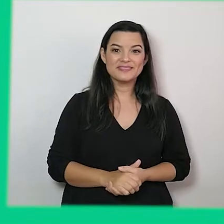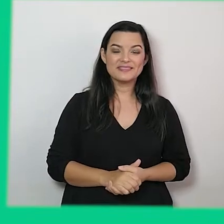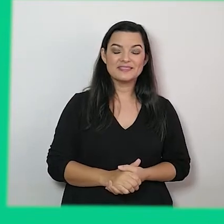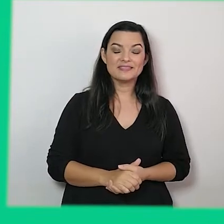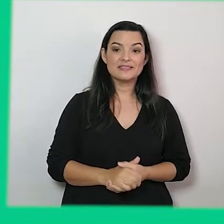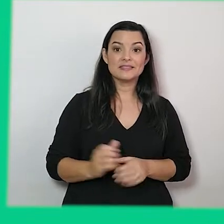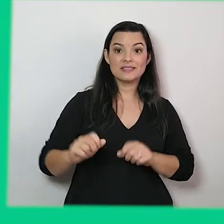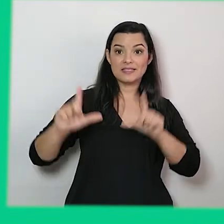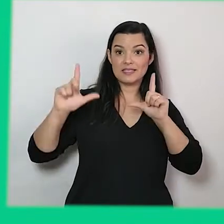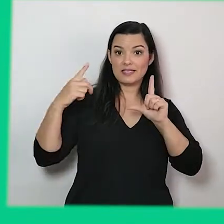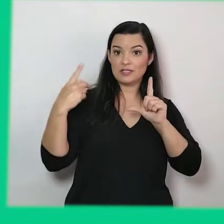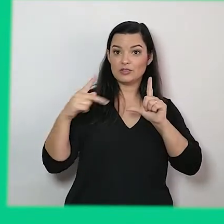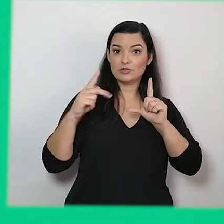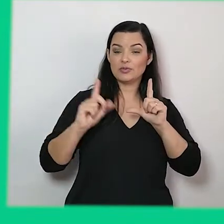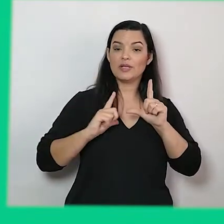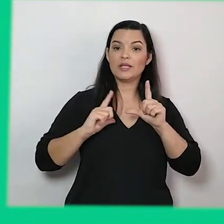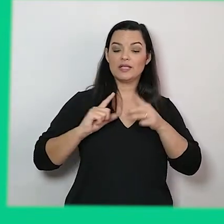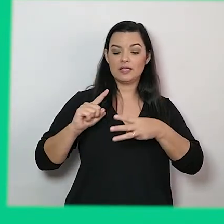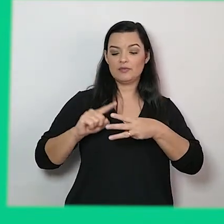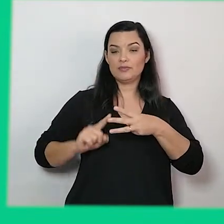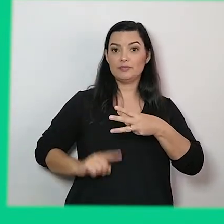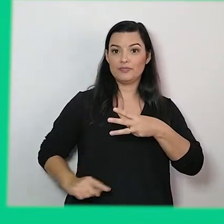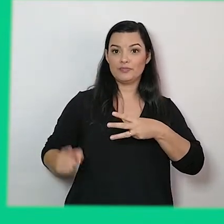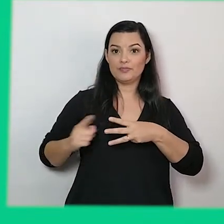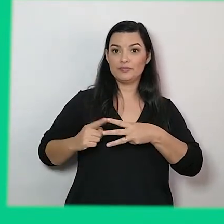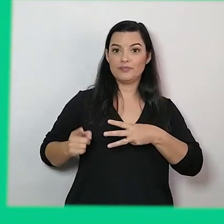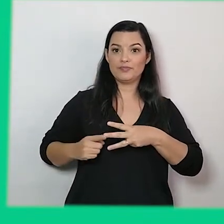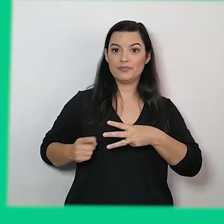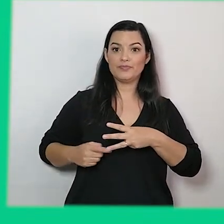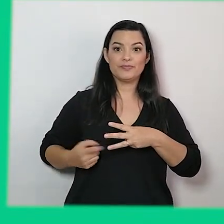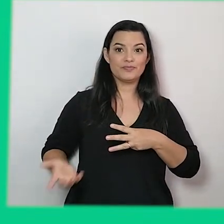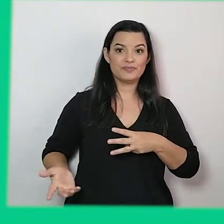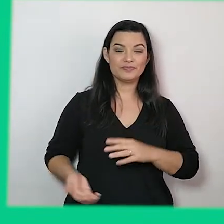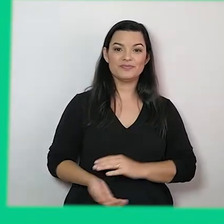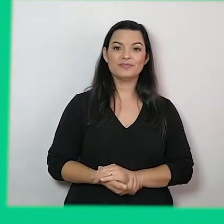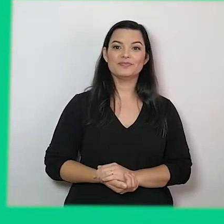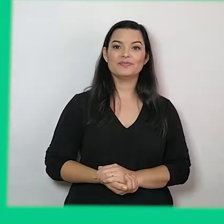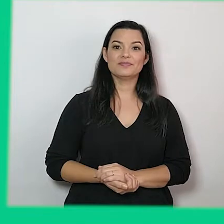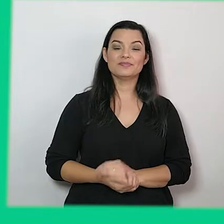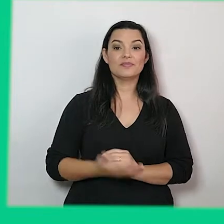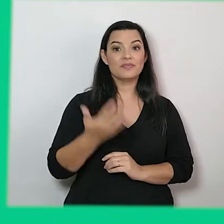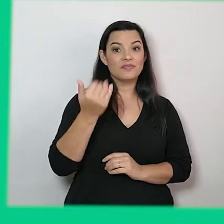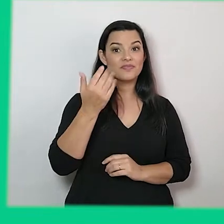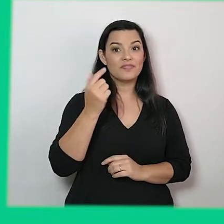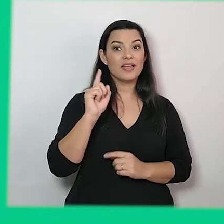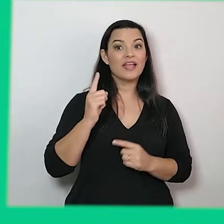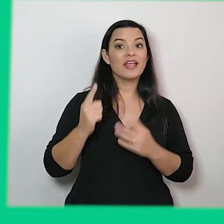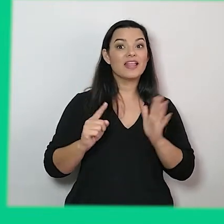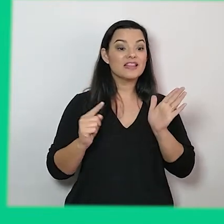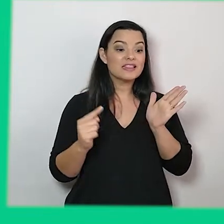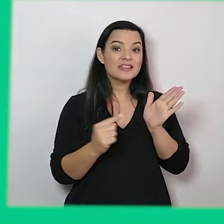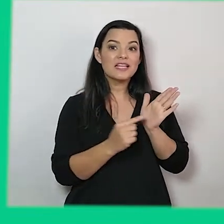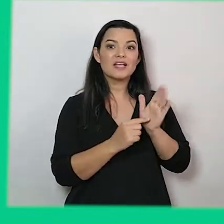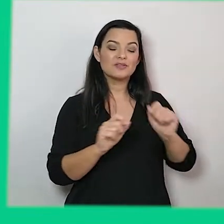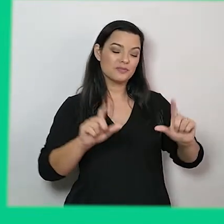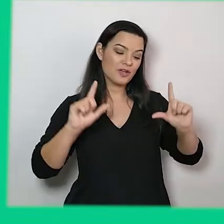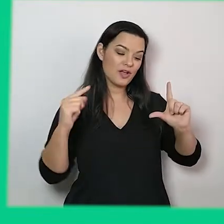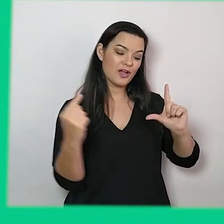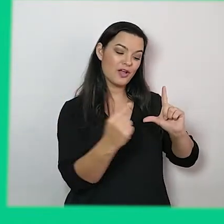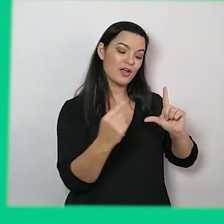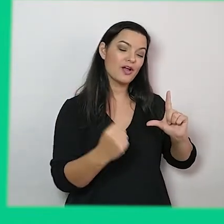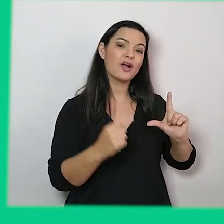Na sua tela está aparecendo três alternativas. Põe o dedinho e tente encontrar